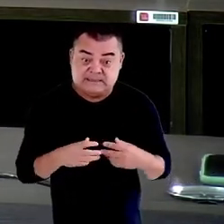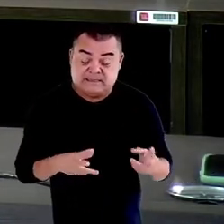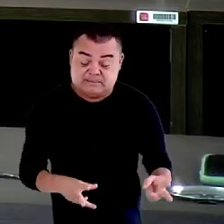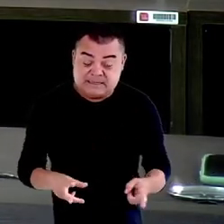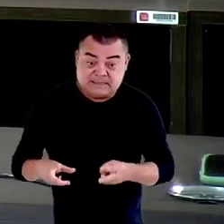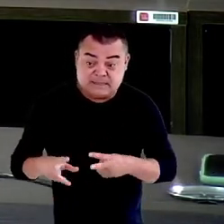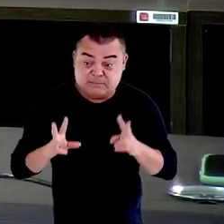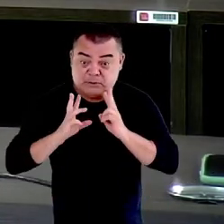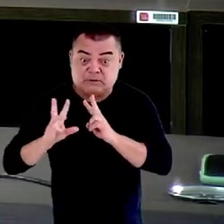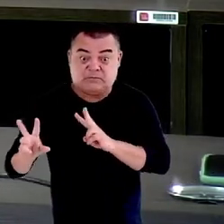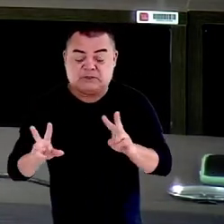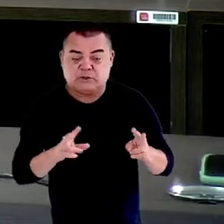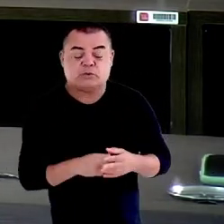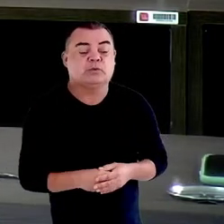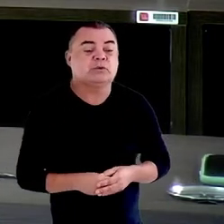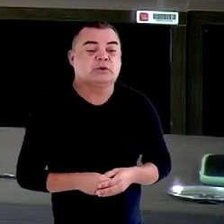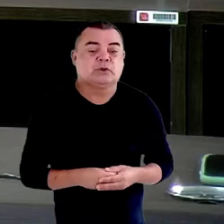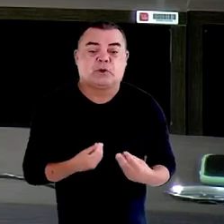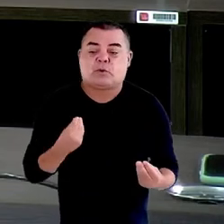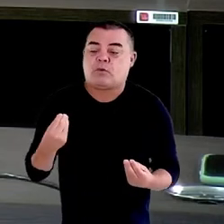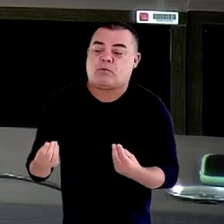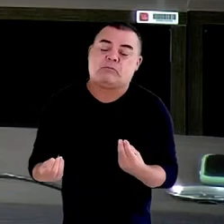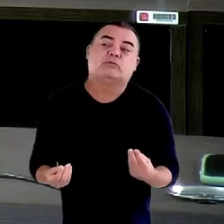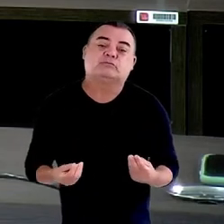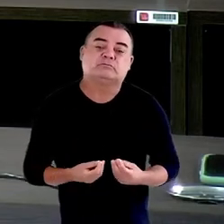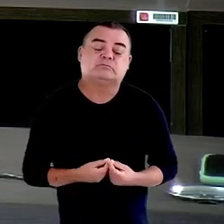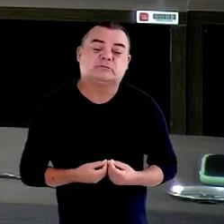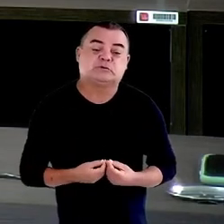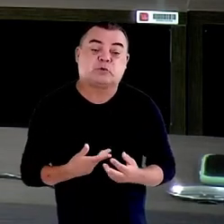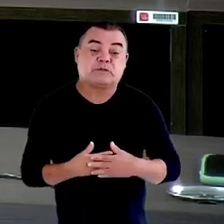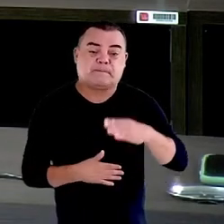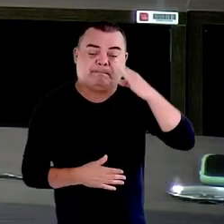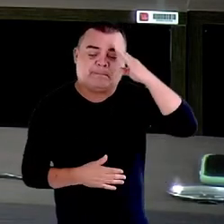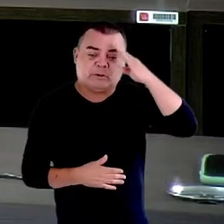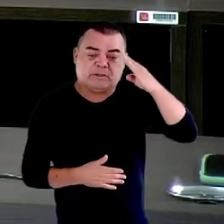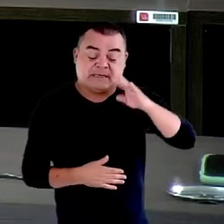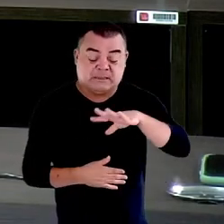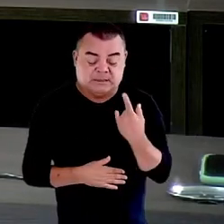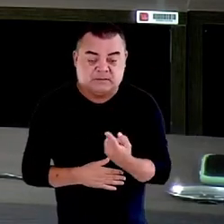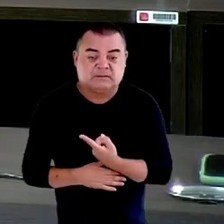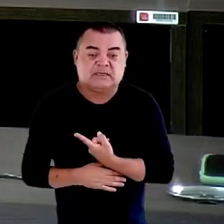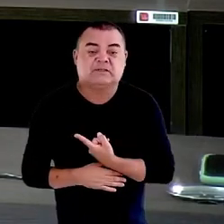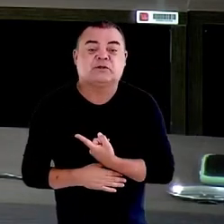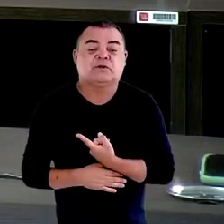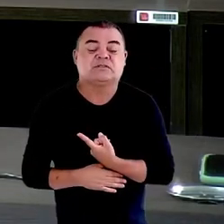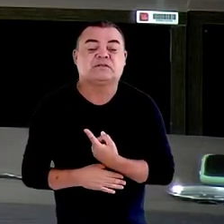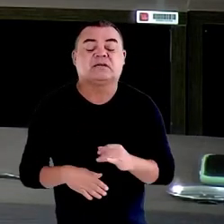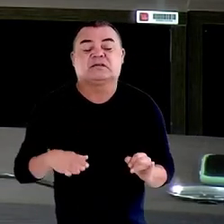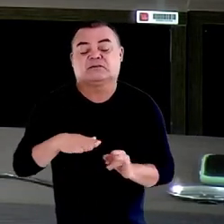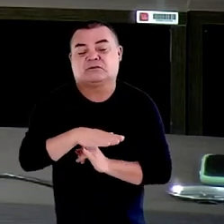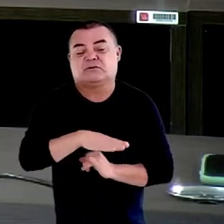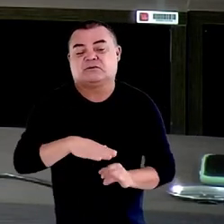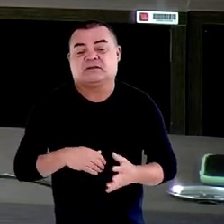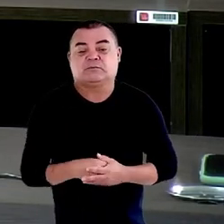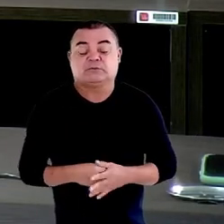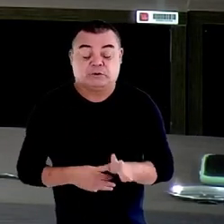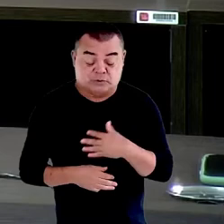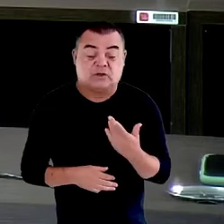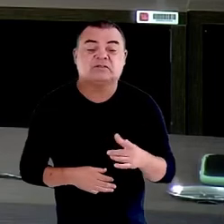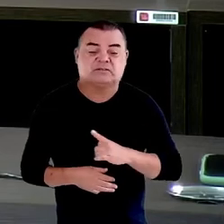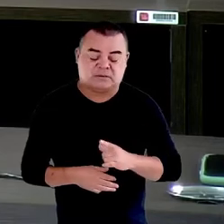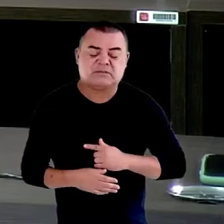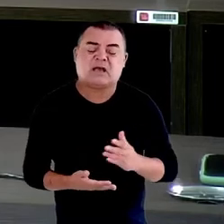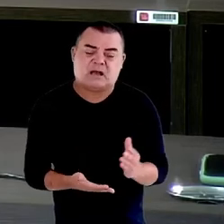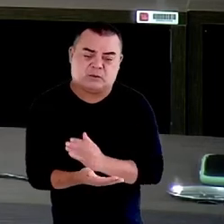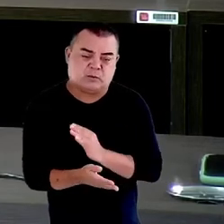algo prioritário da nossa instituição. E nós temos alguns procuradores